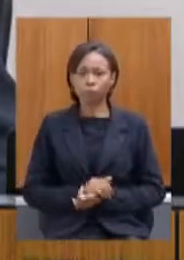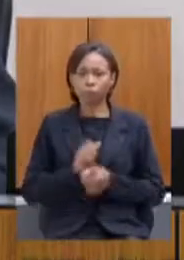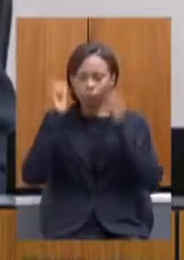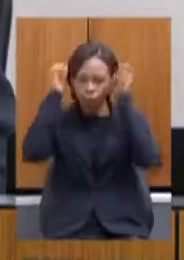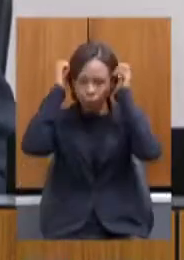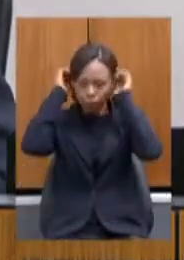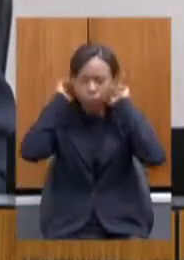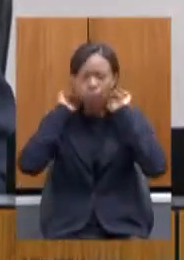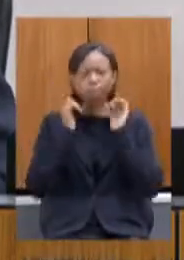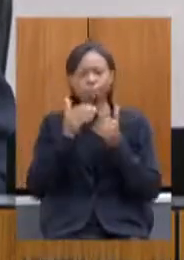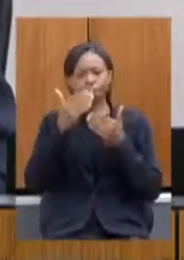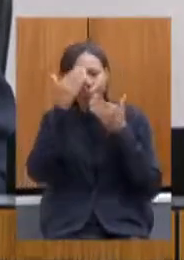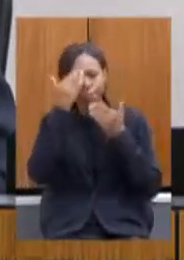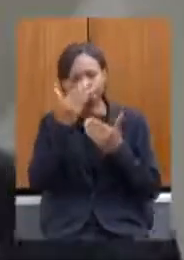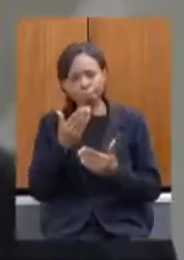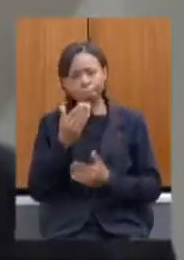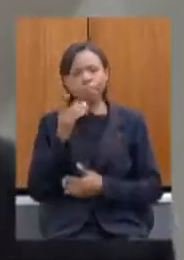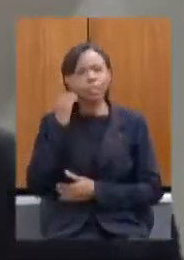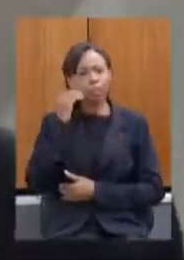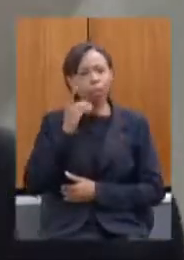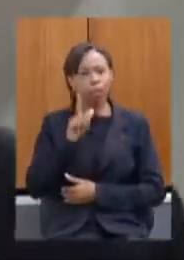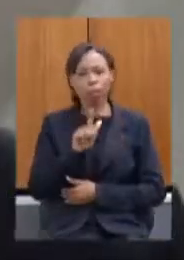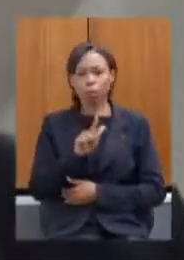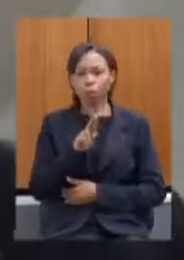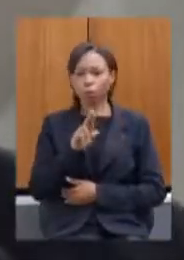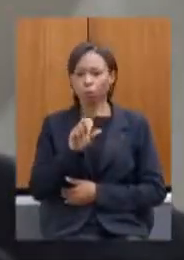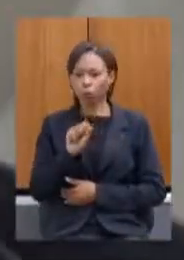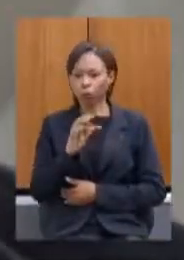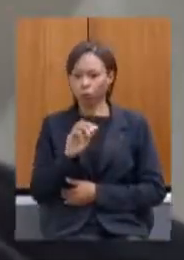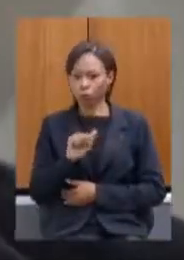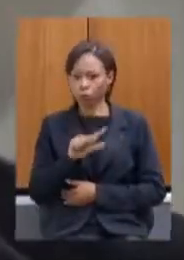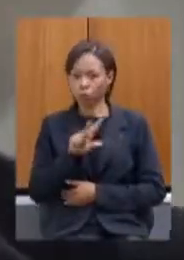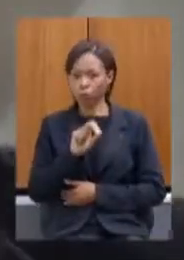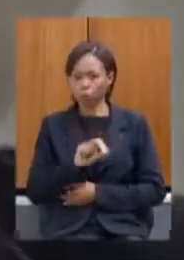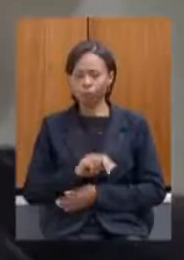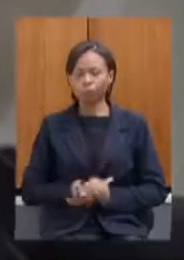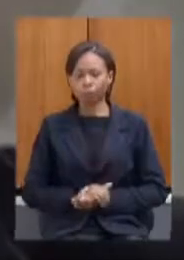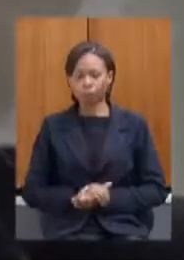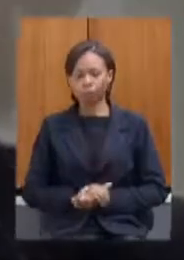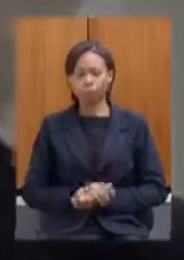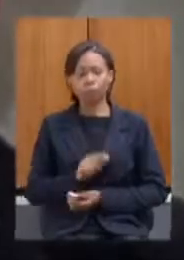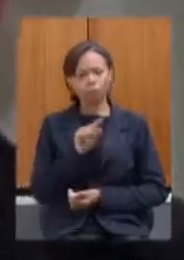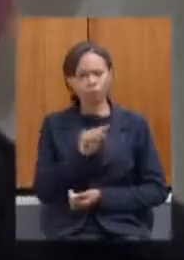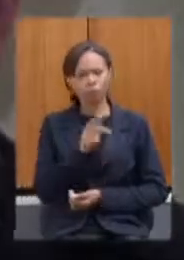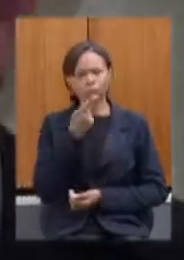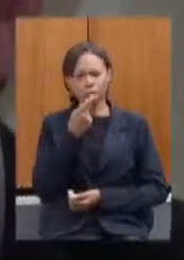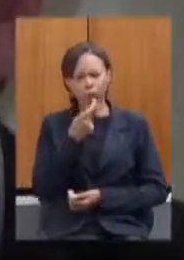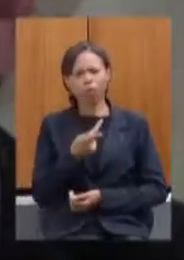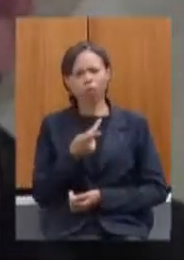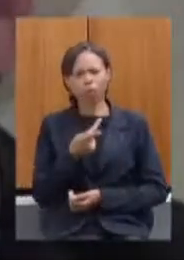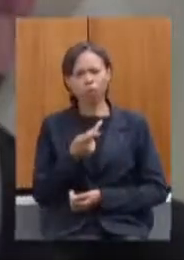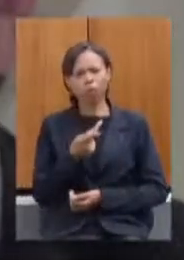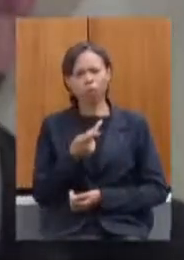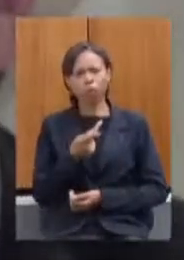obrigado deputado Gustavo Aladares o senhor falou basicamente